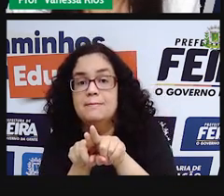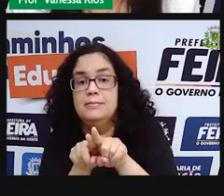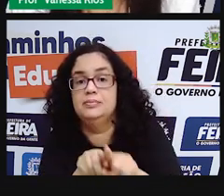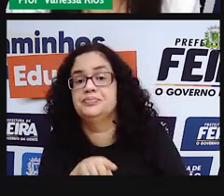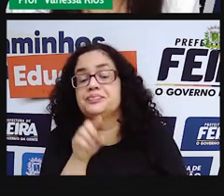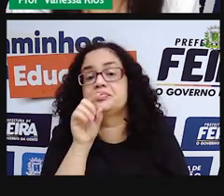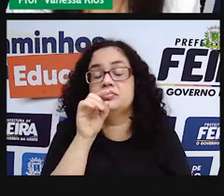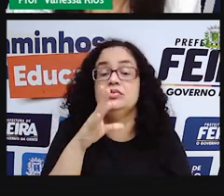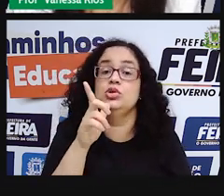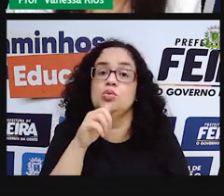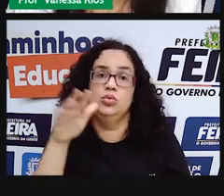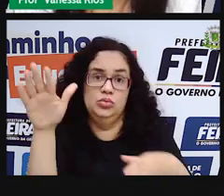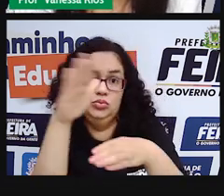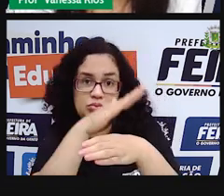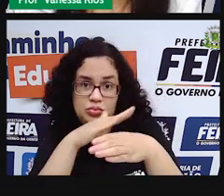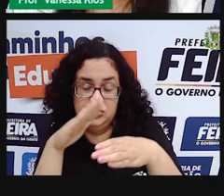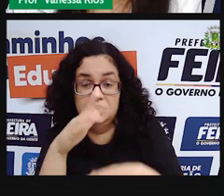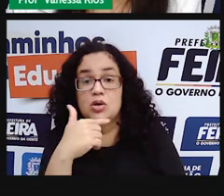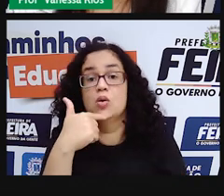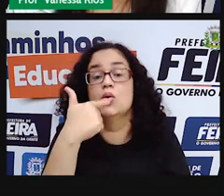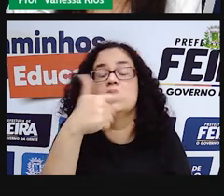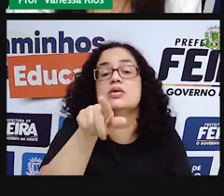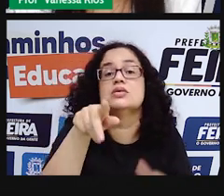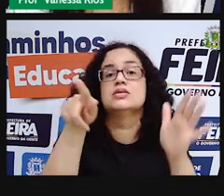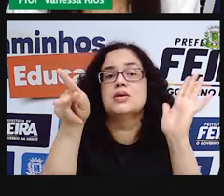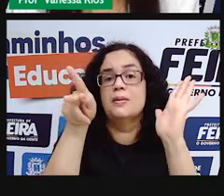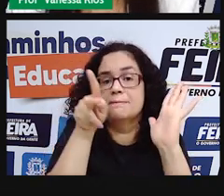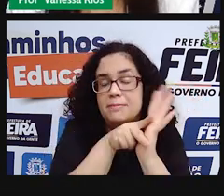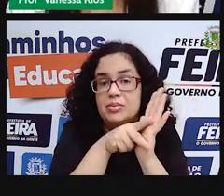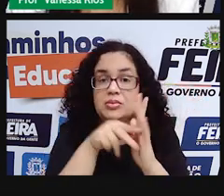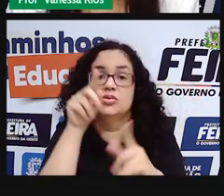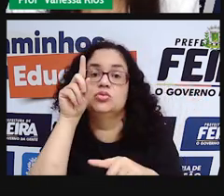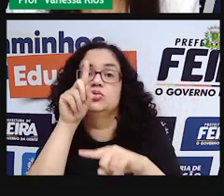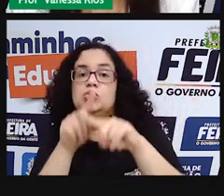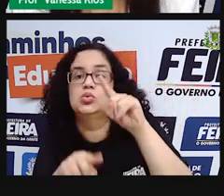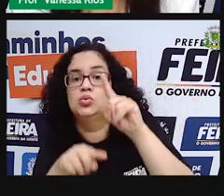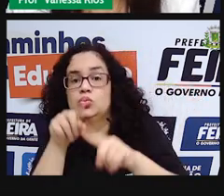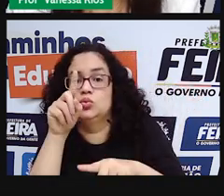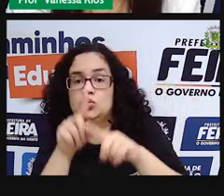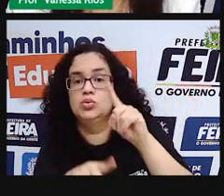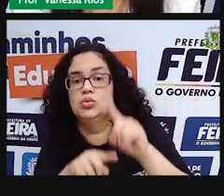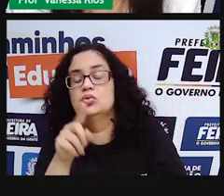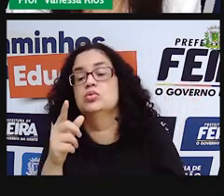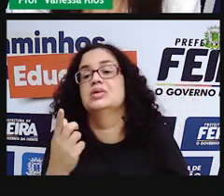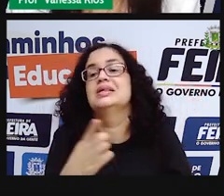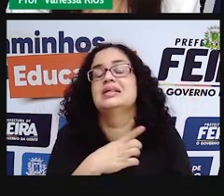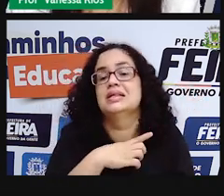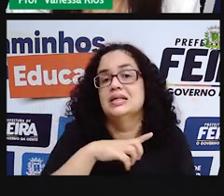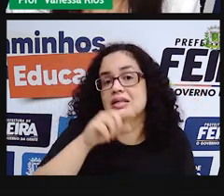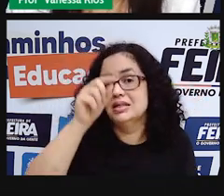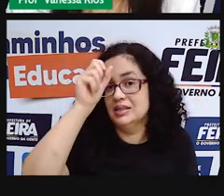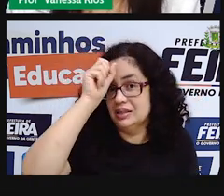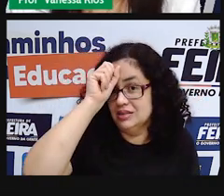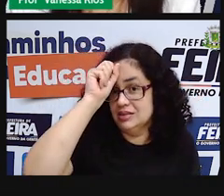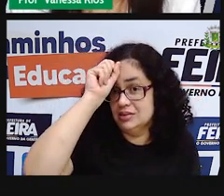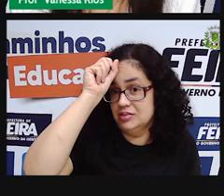permeabilidade, mas outras propriedades da matéria estão relacionadas aí à ideia de proporção.